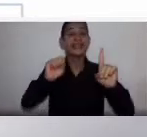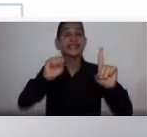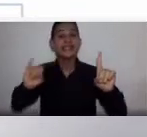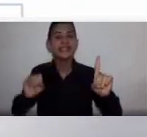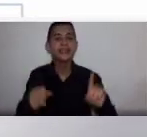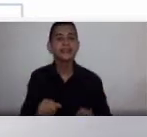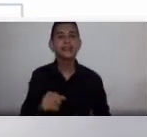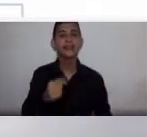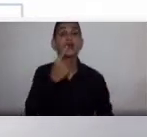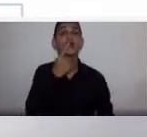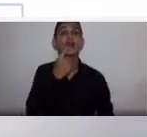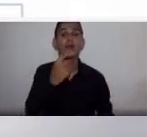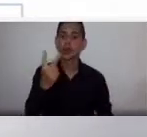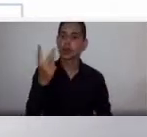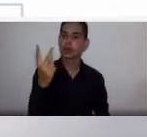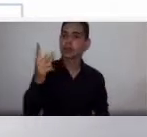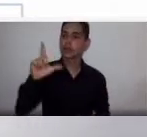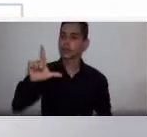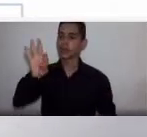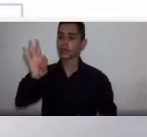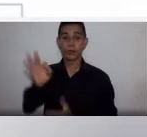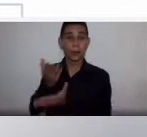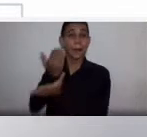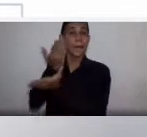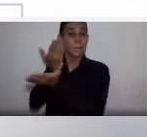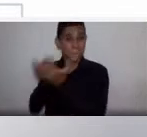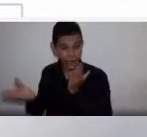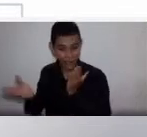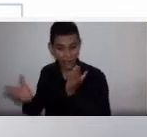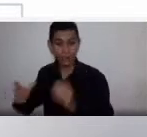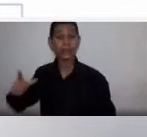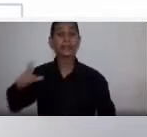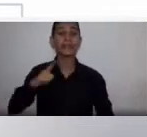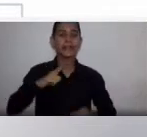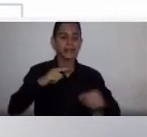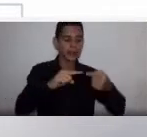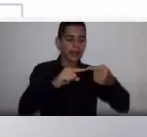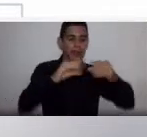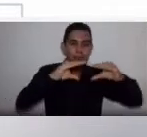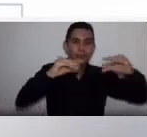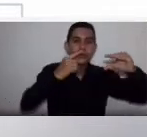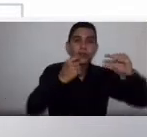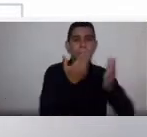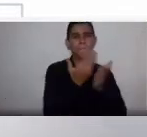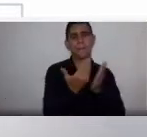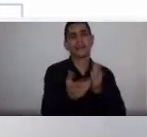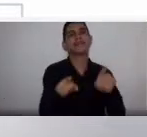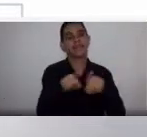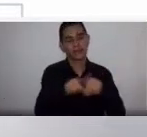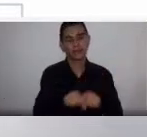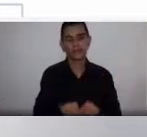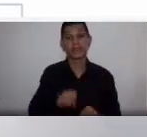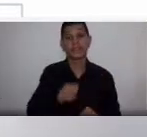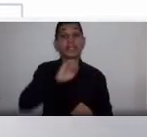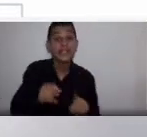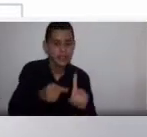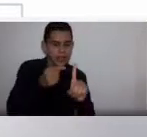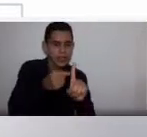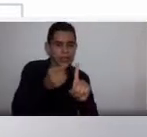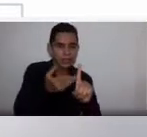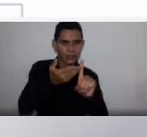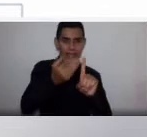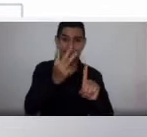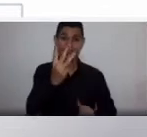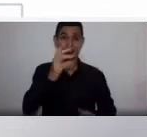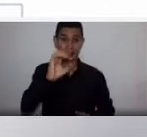cirurgia, ele vai perder 800 ml de glóbulos vermelhos. Mas se ele tiver hematócrito de 30, ele vai perder, com a mesma